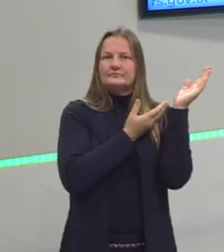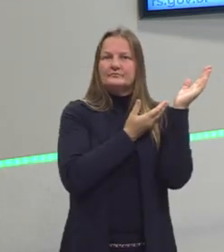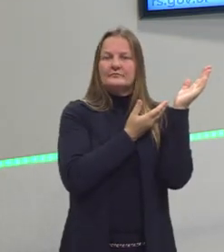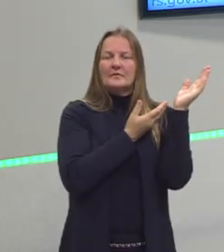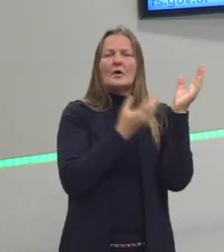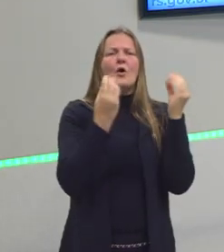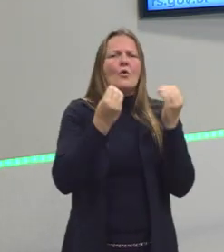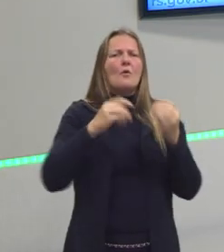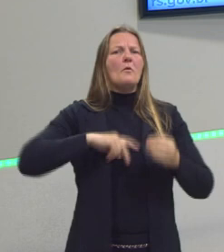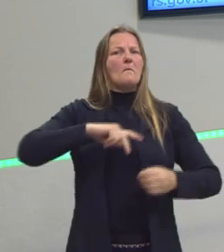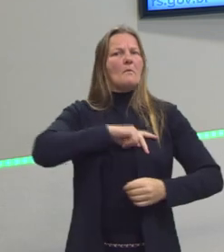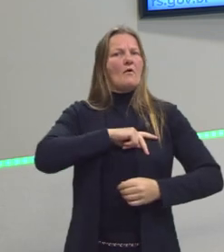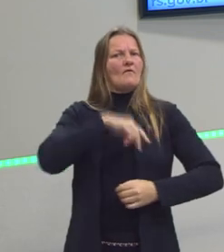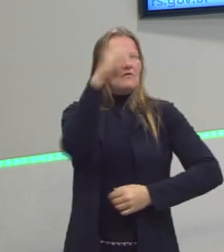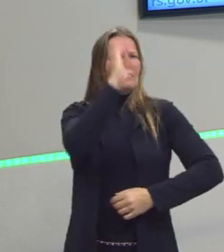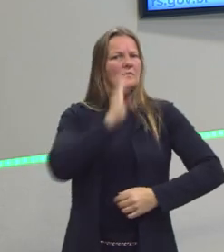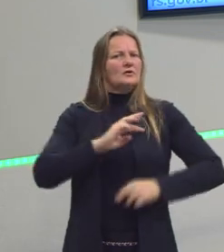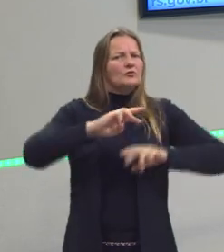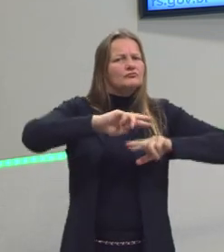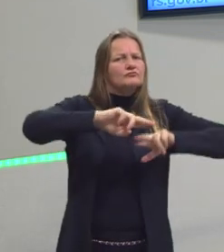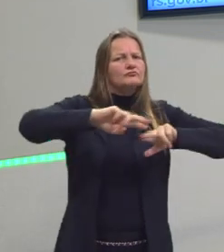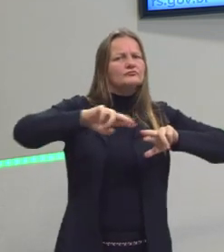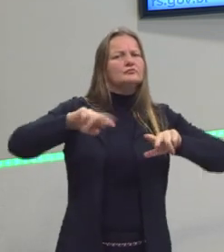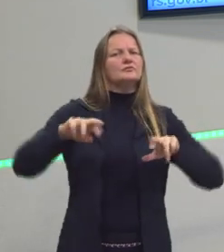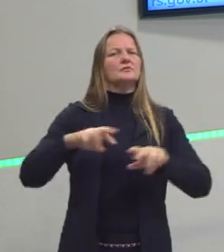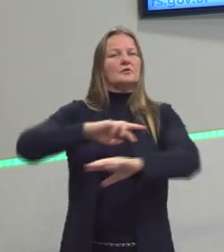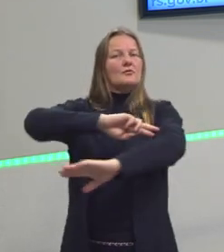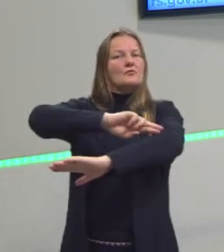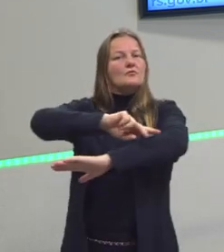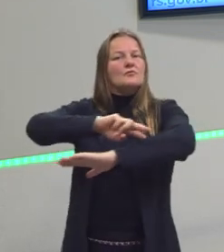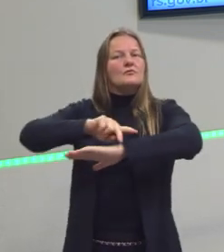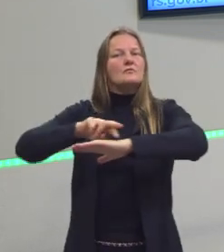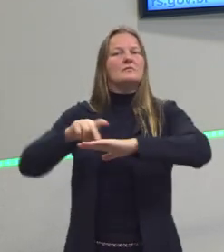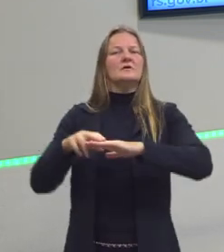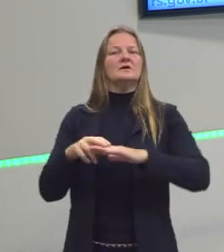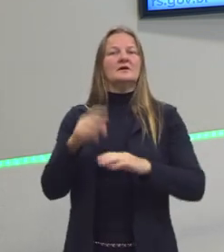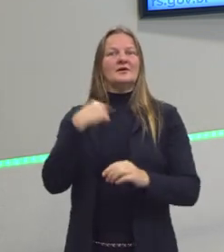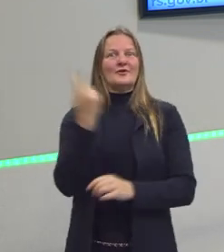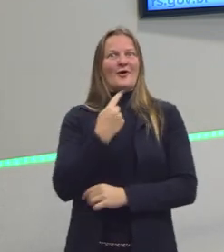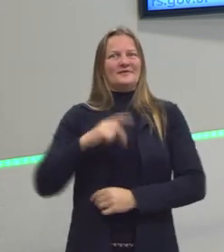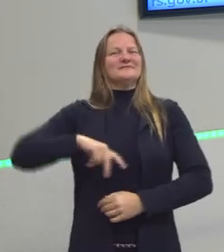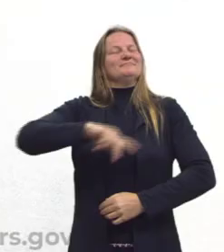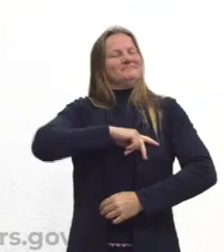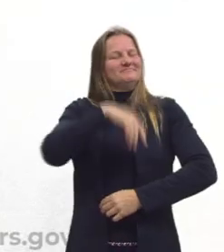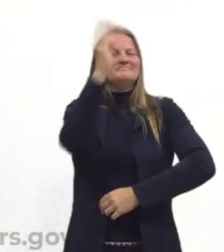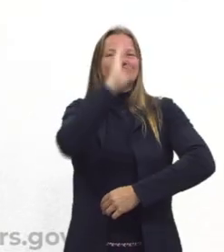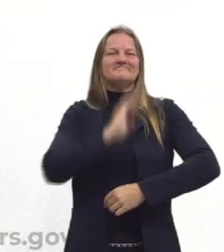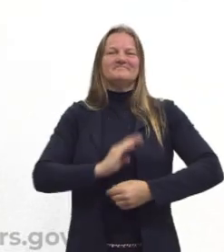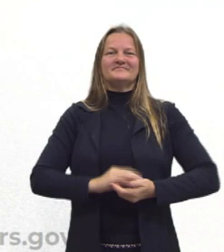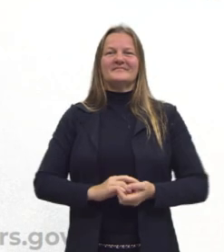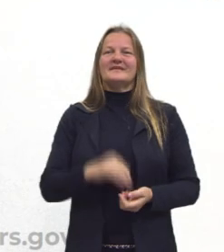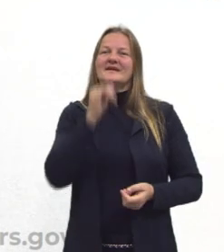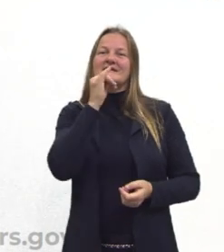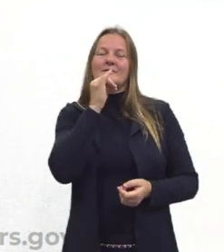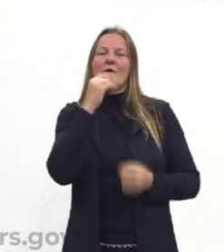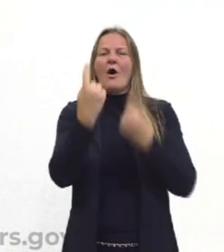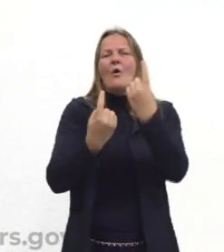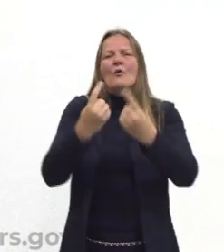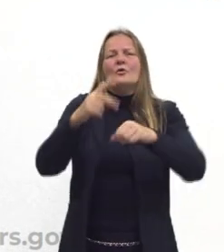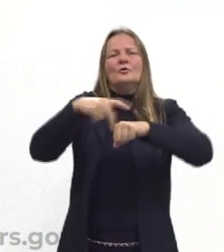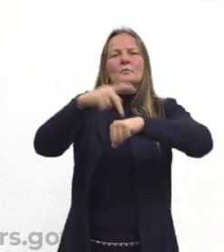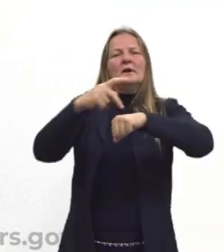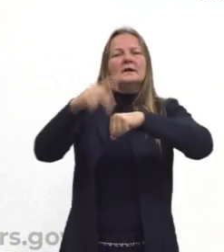do povo brasileiro. Essas várias etnias que formam o povo brasileiro. Enquanto, por exemplo, nós pegarmos alguns países,